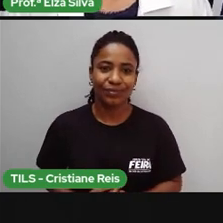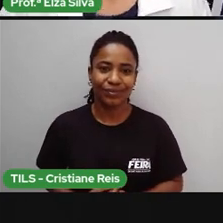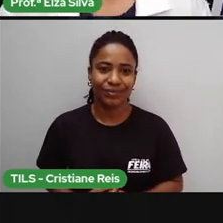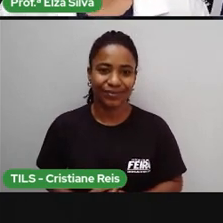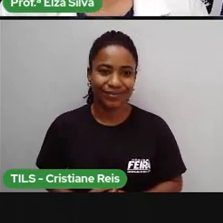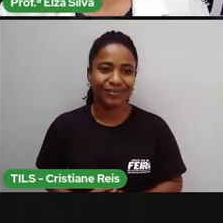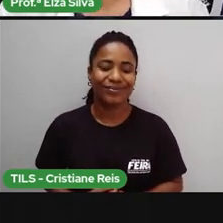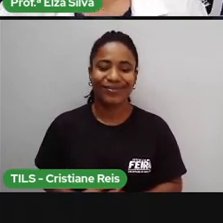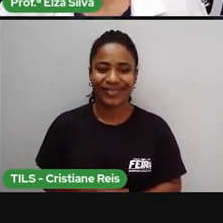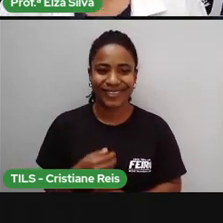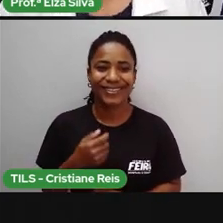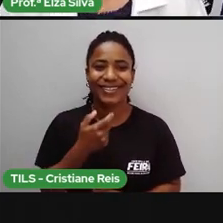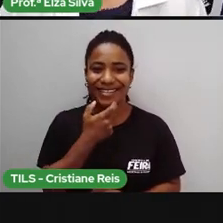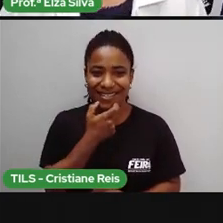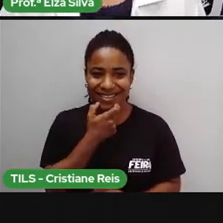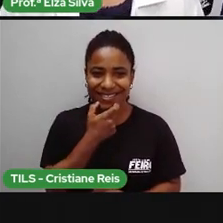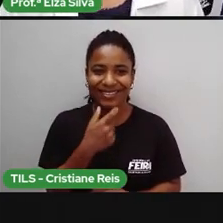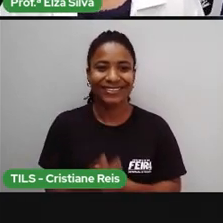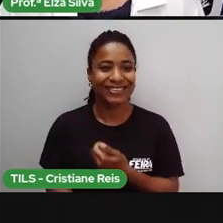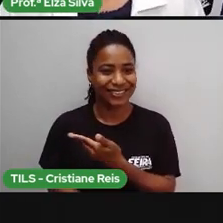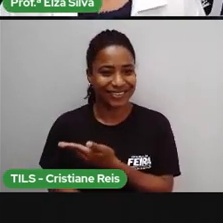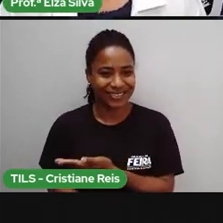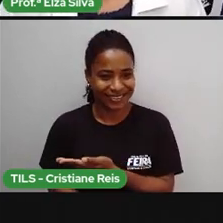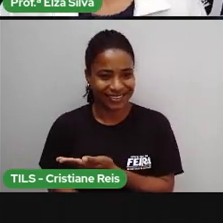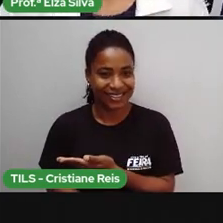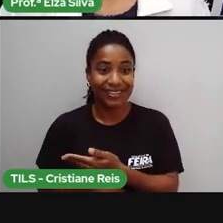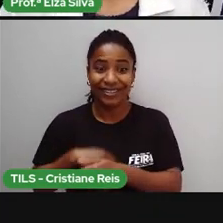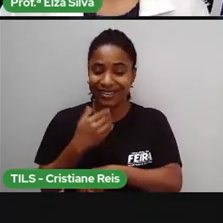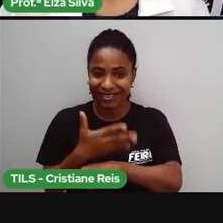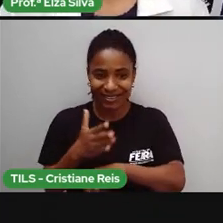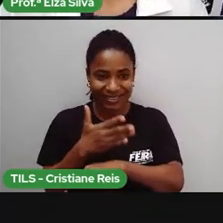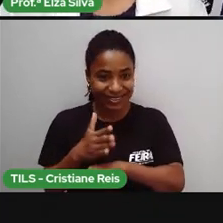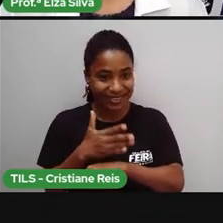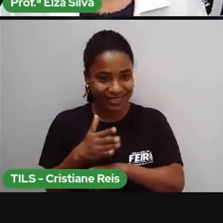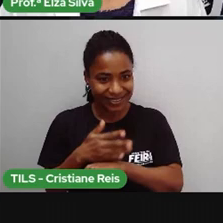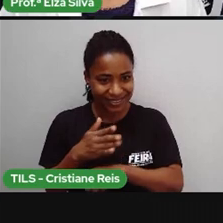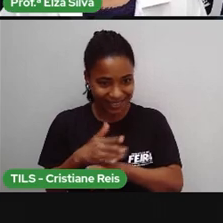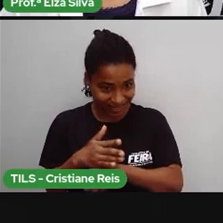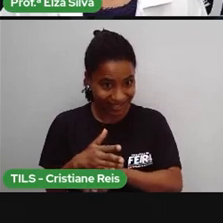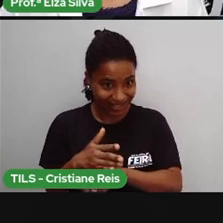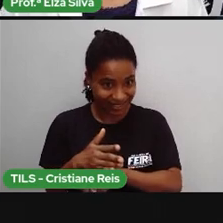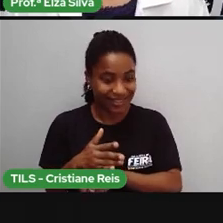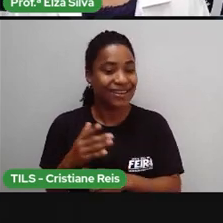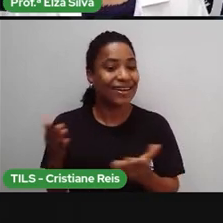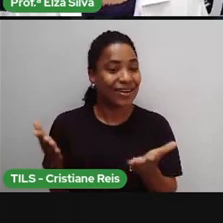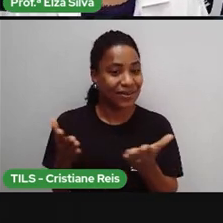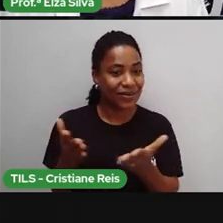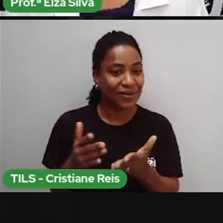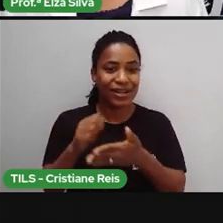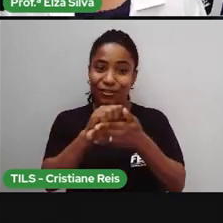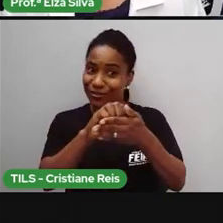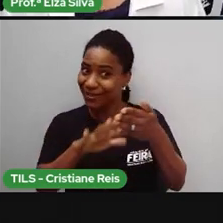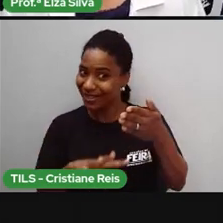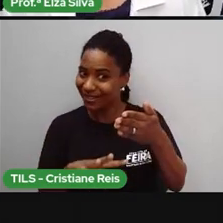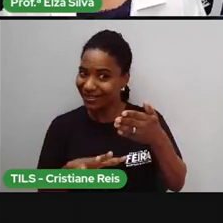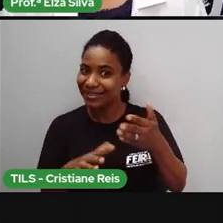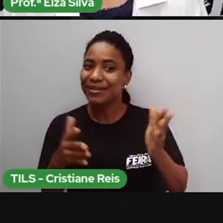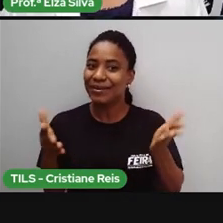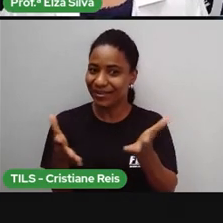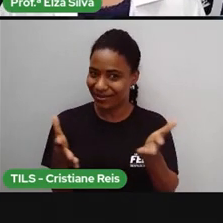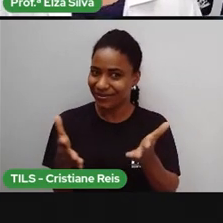Let's practice. Vamos praticar? Vou lançar para vocês um desafio sobre a aula de hoje.